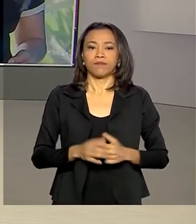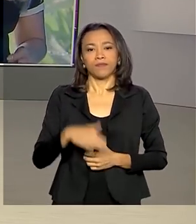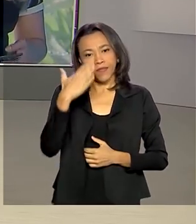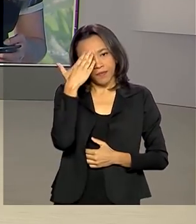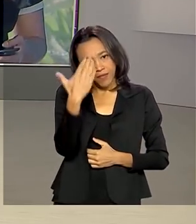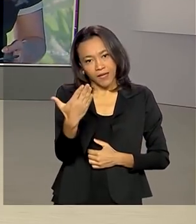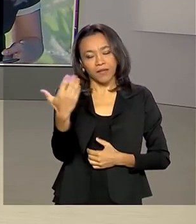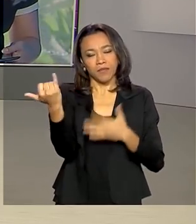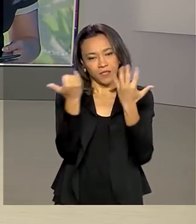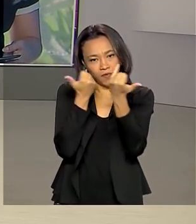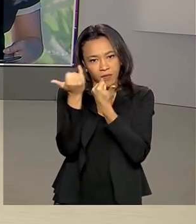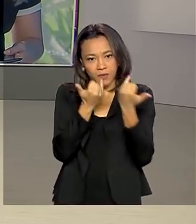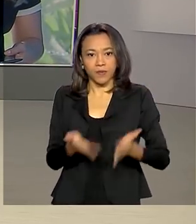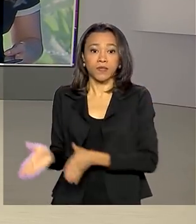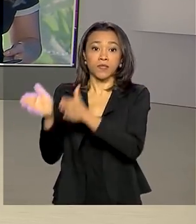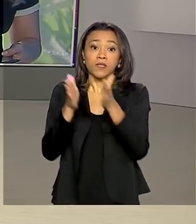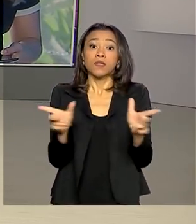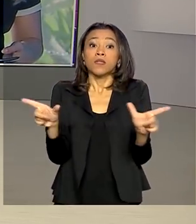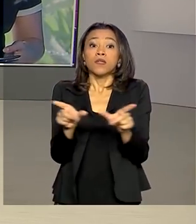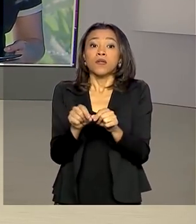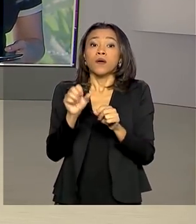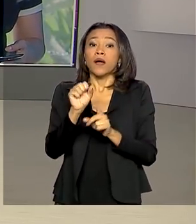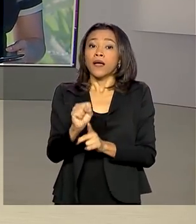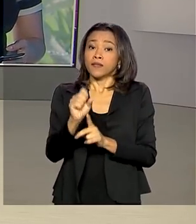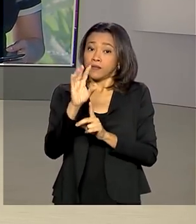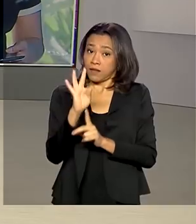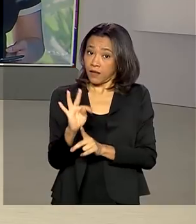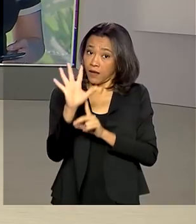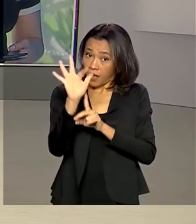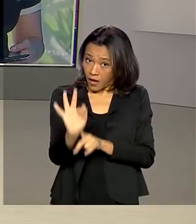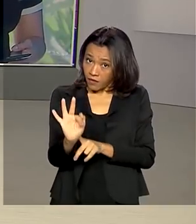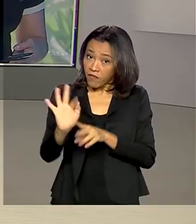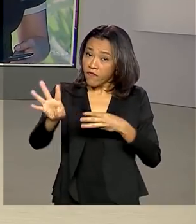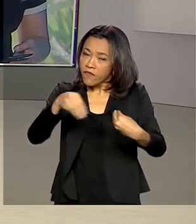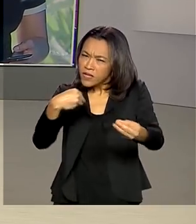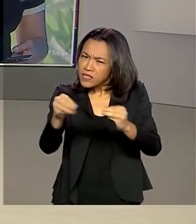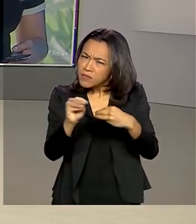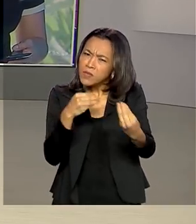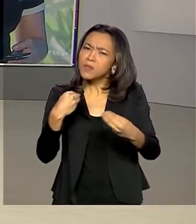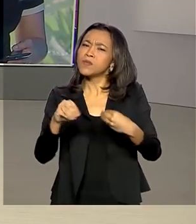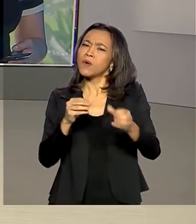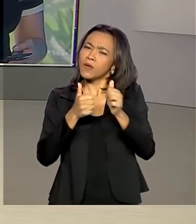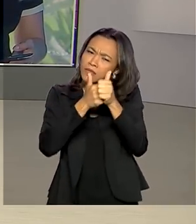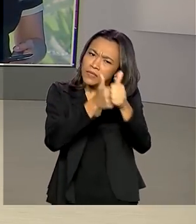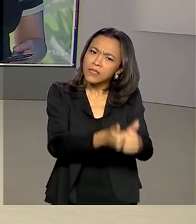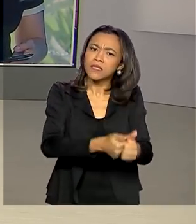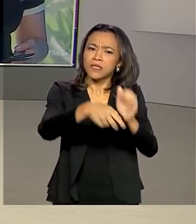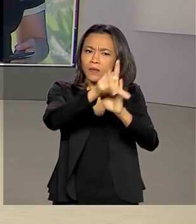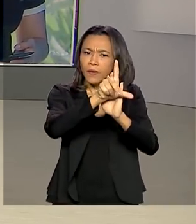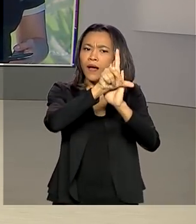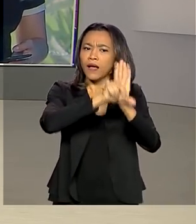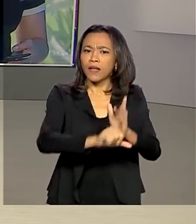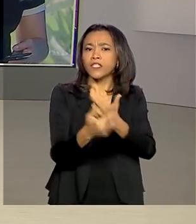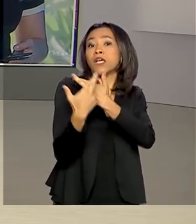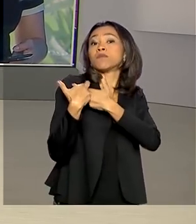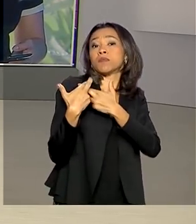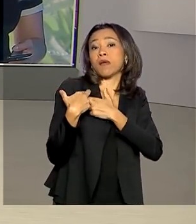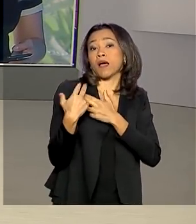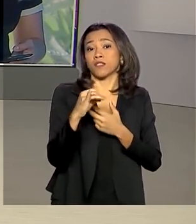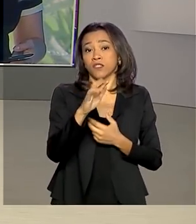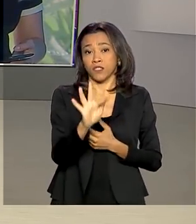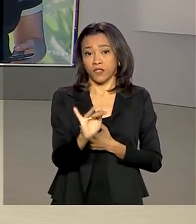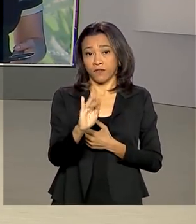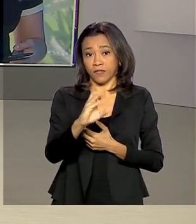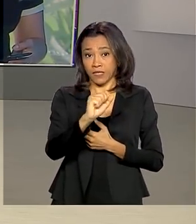informações. E olha, o STF autorizou a flexibilização do cumprimento da Lei de Responsabilidade Fiscal durante o período de enfrentamento da